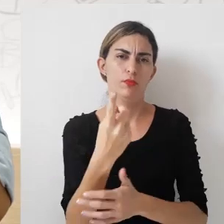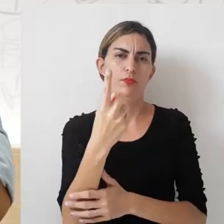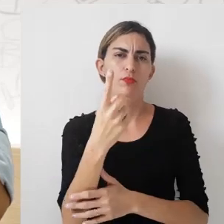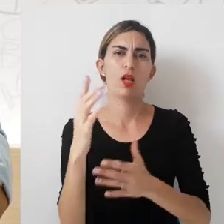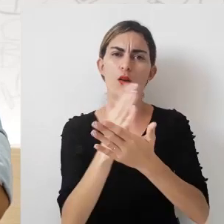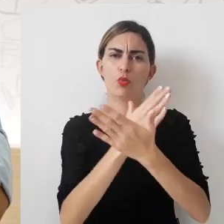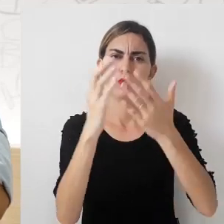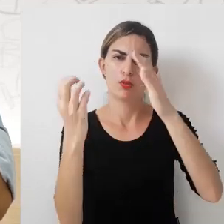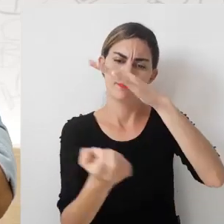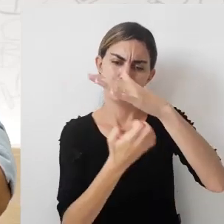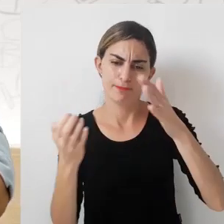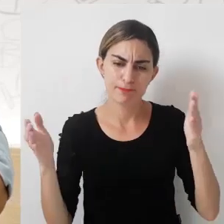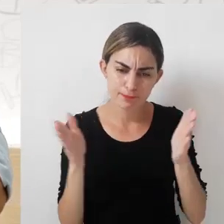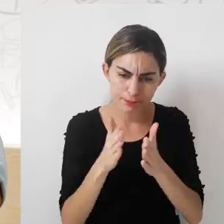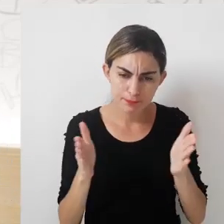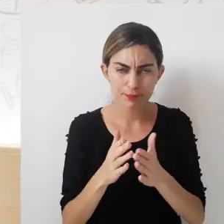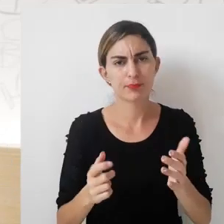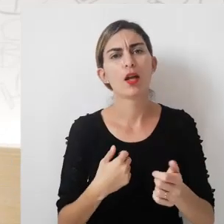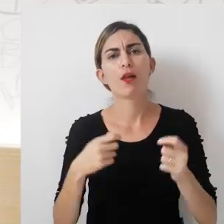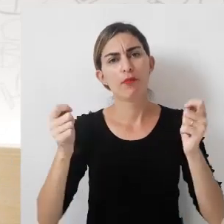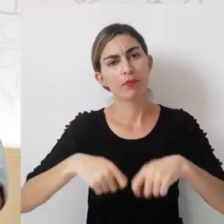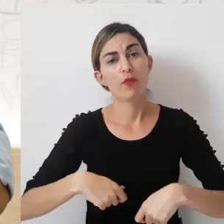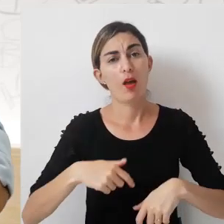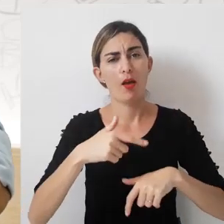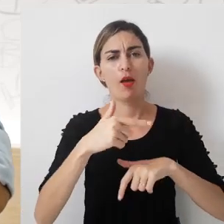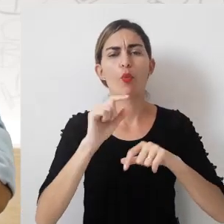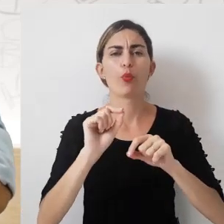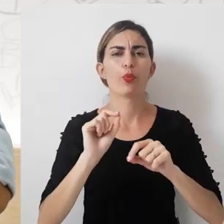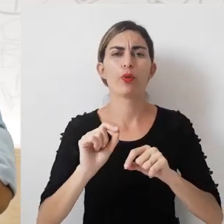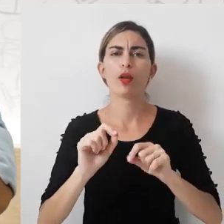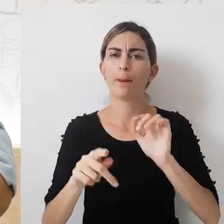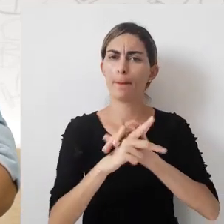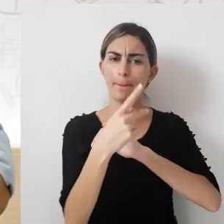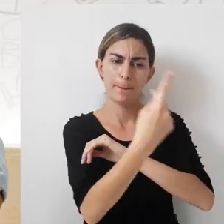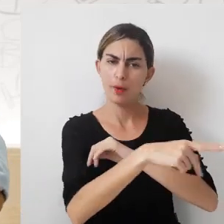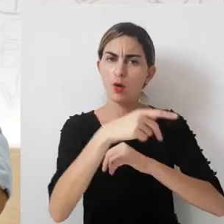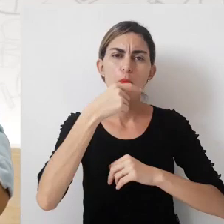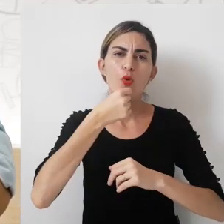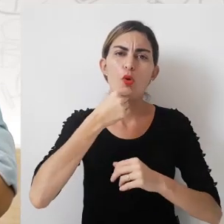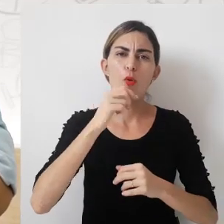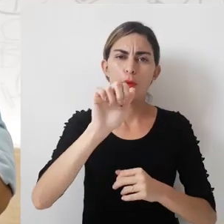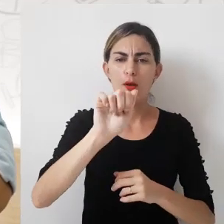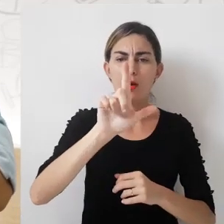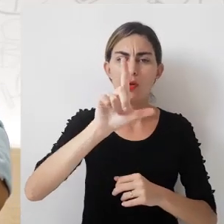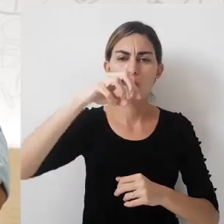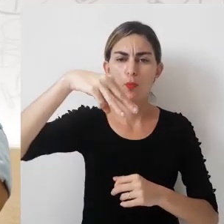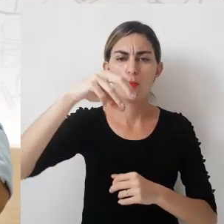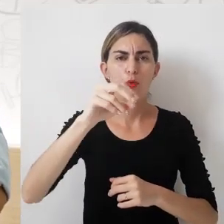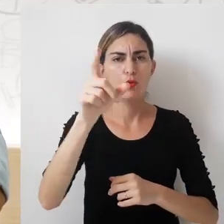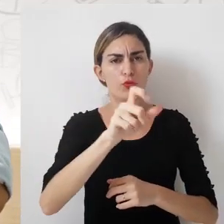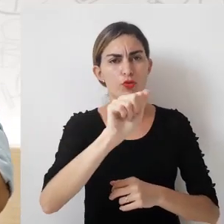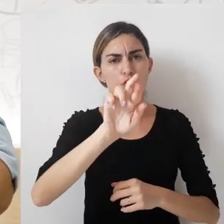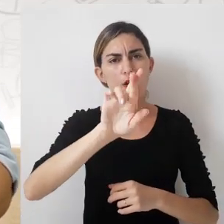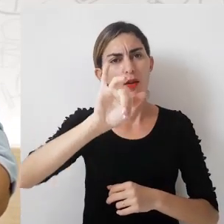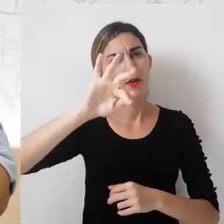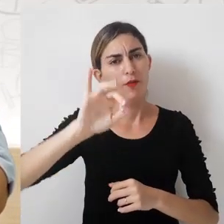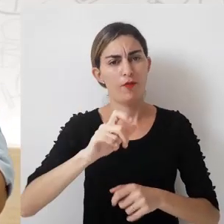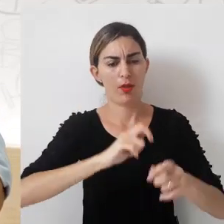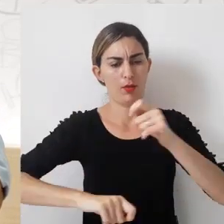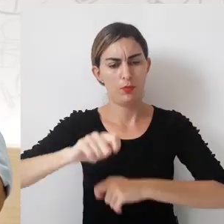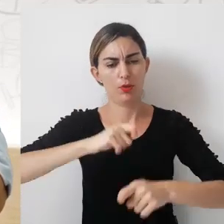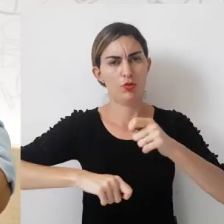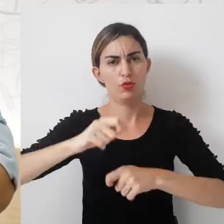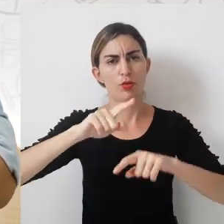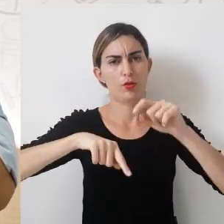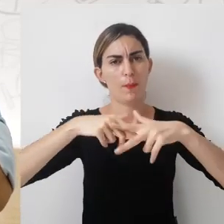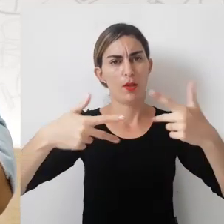Porém, em algumas estruturas menores, é possível que quem exerce essa atividade seja o almoxarife, que é o profissional da administração de